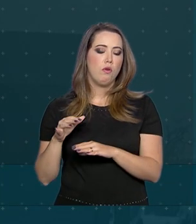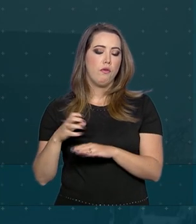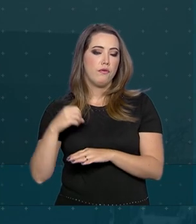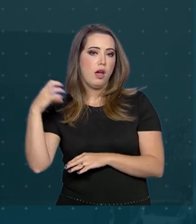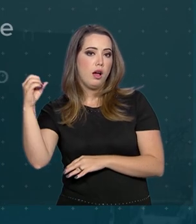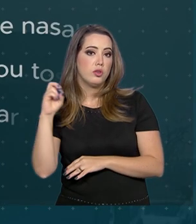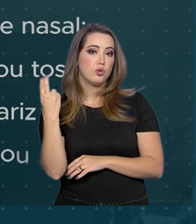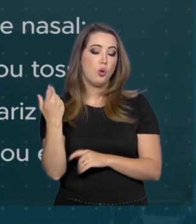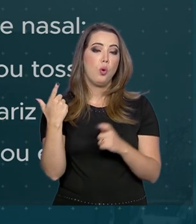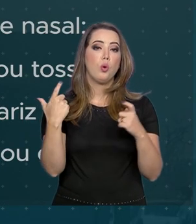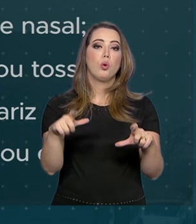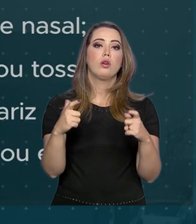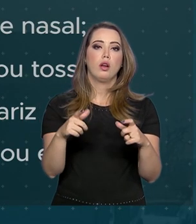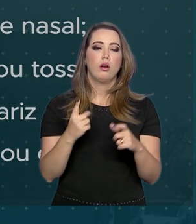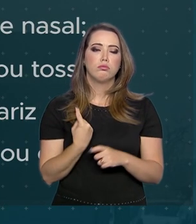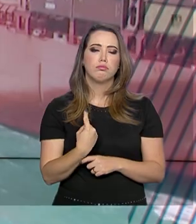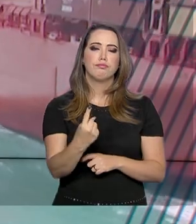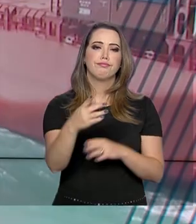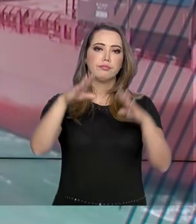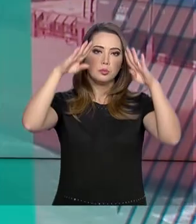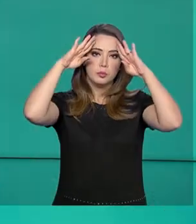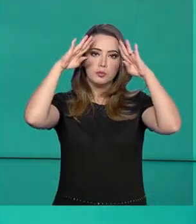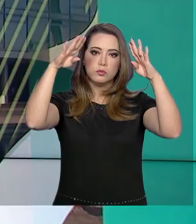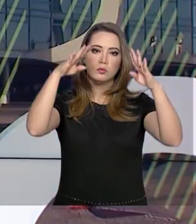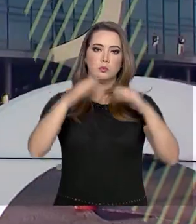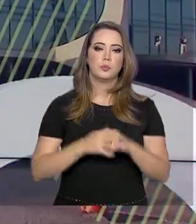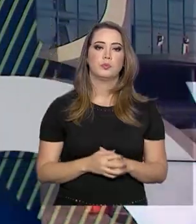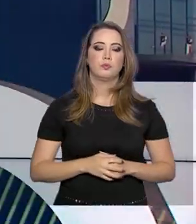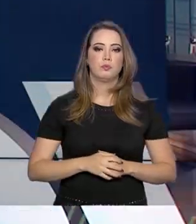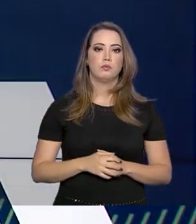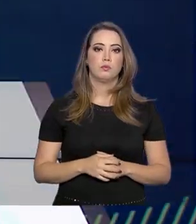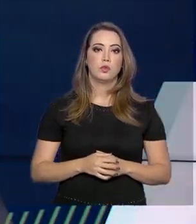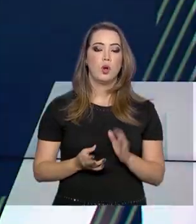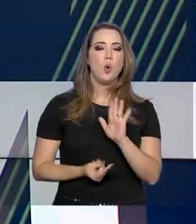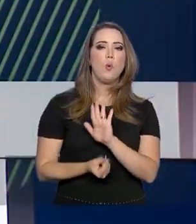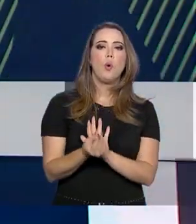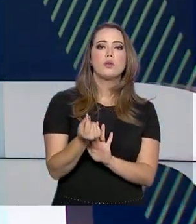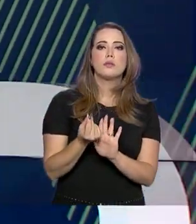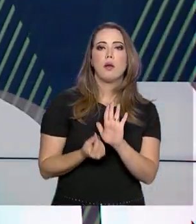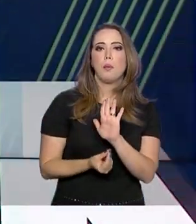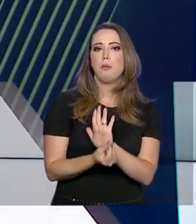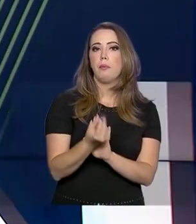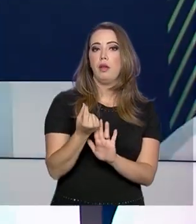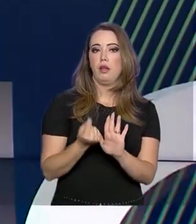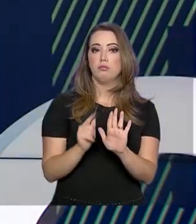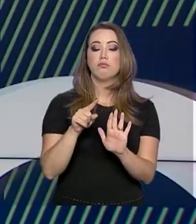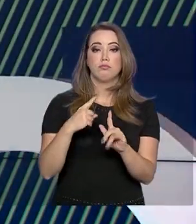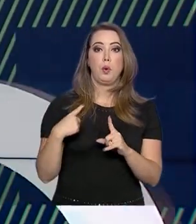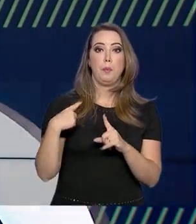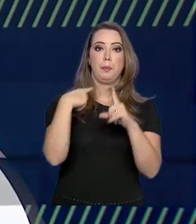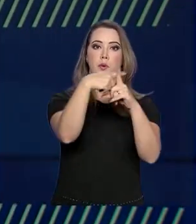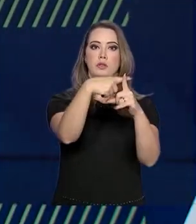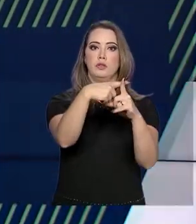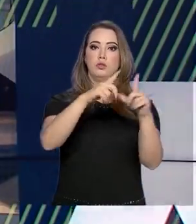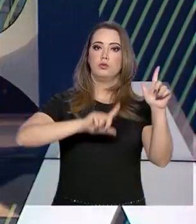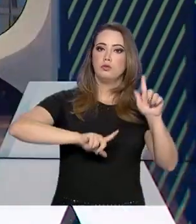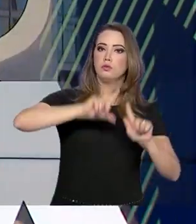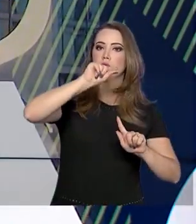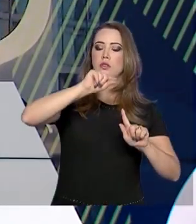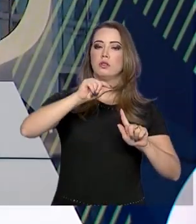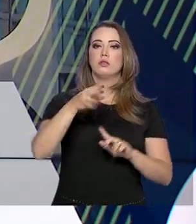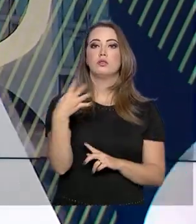frequenta os aeroportos. E as contas públicas tiveram um superávit recorde de 44